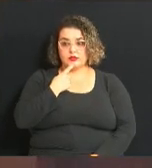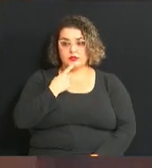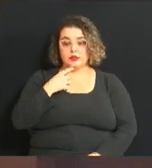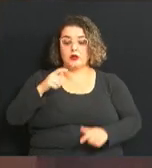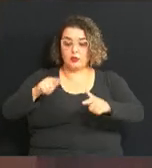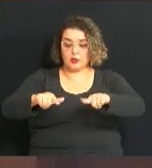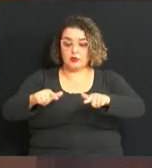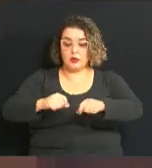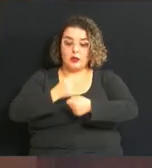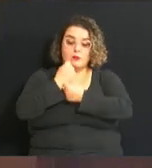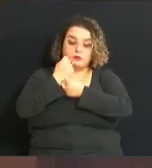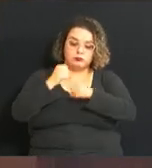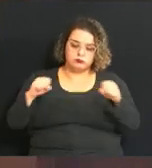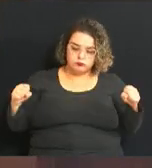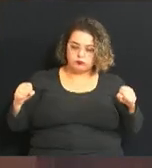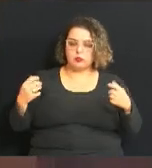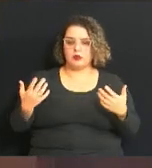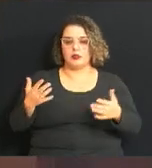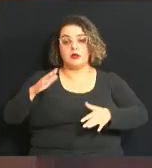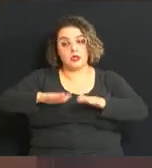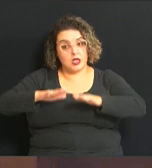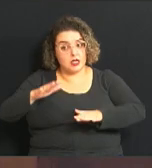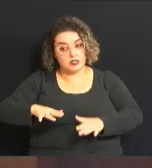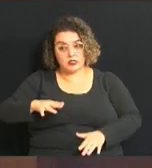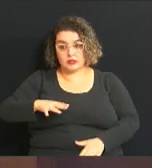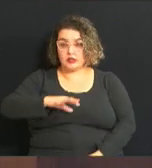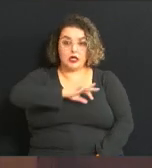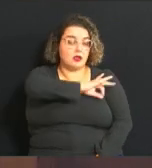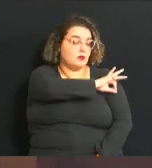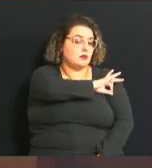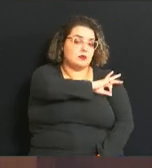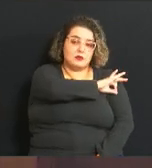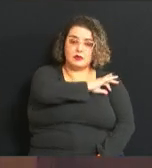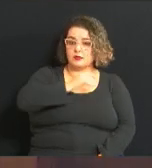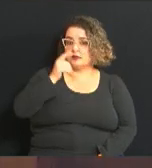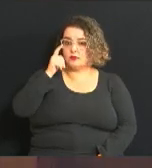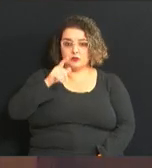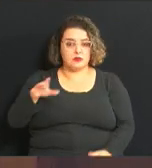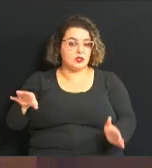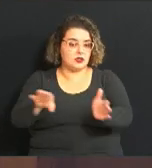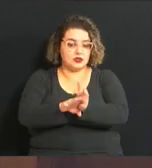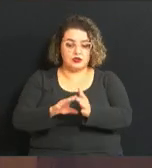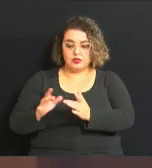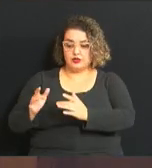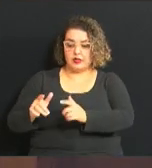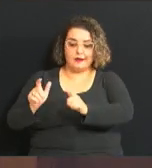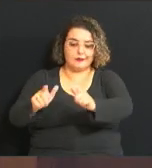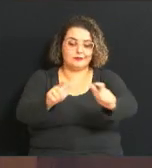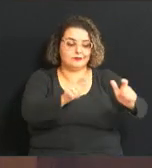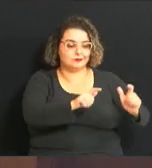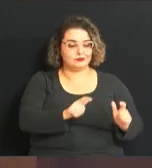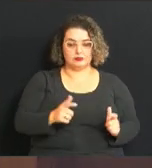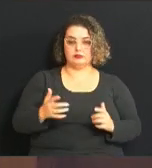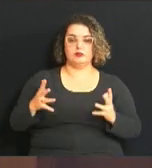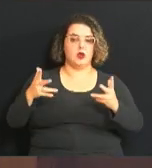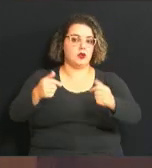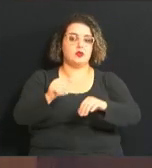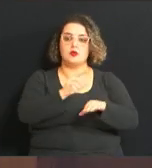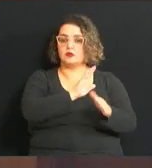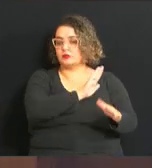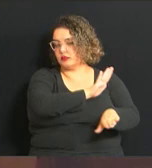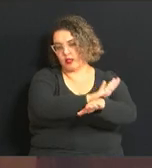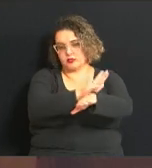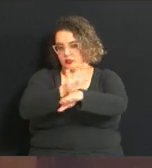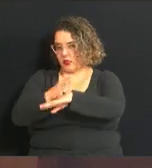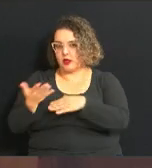muito grande e às vezes a prefeitura não consegue chegar com os mecanismos disponíveis a todos os lugares. Então este projeto,